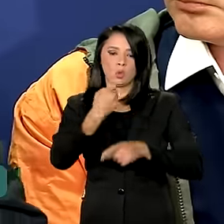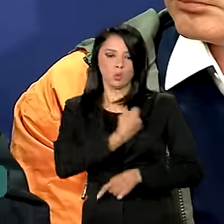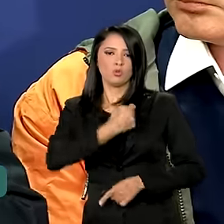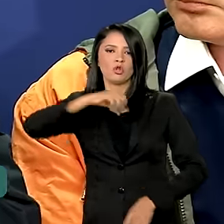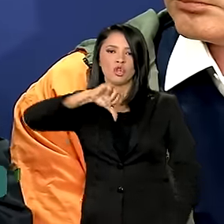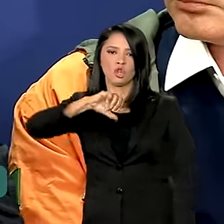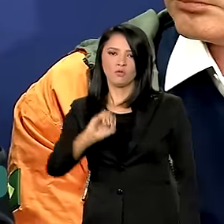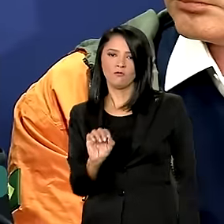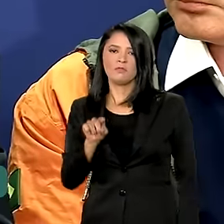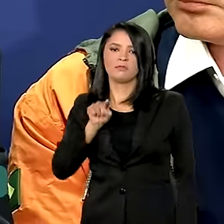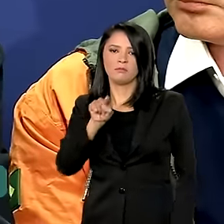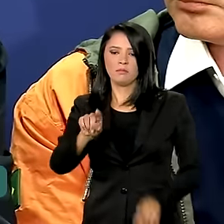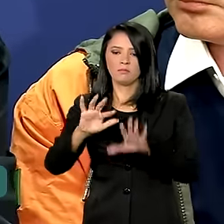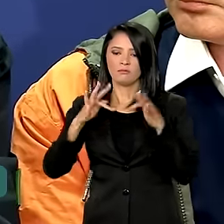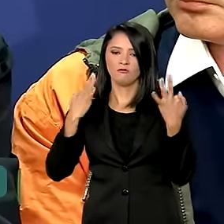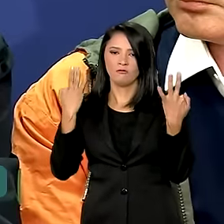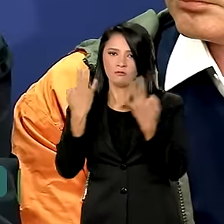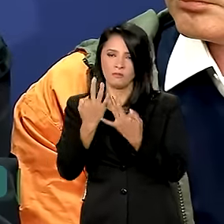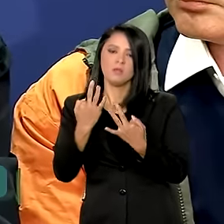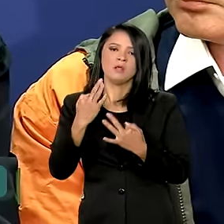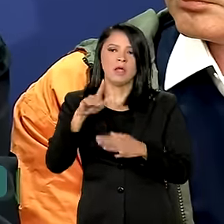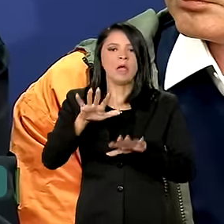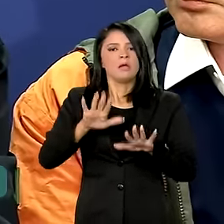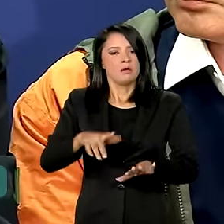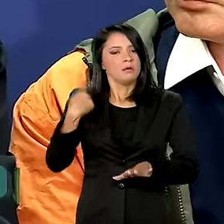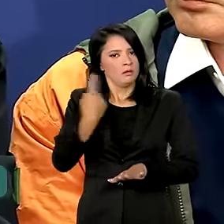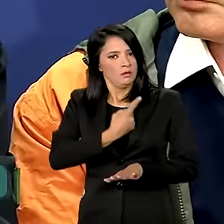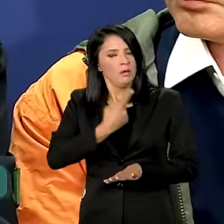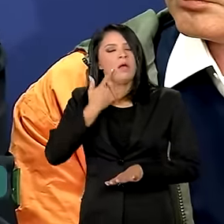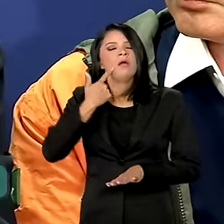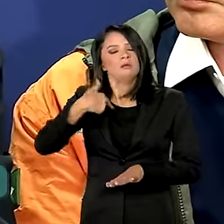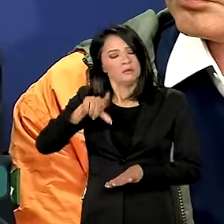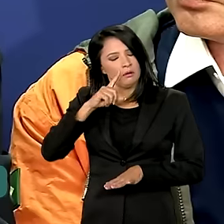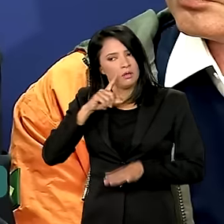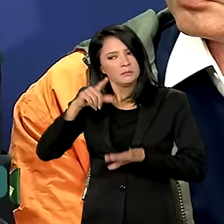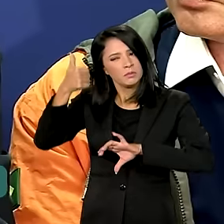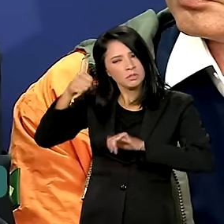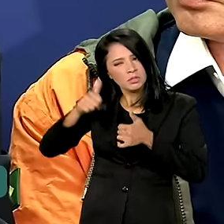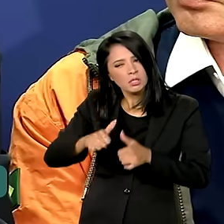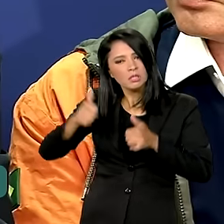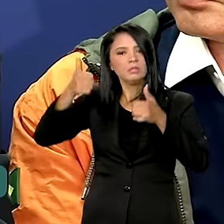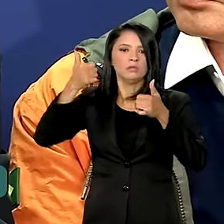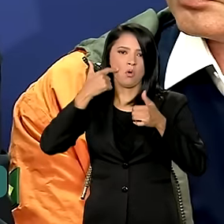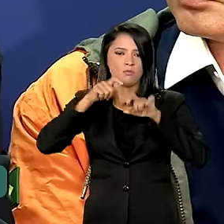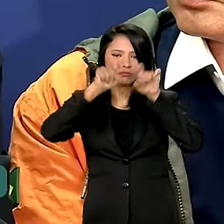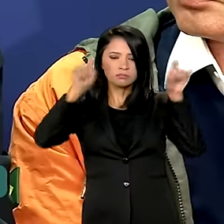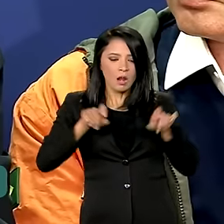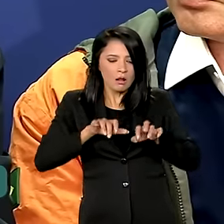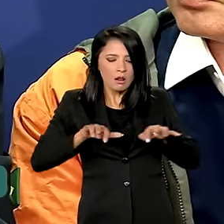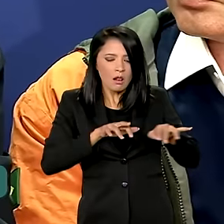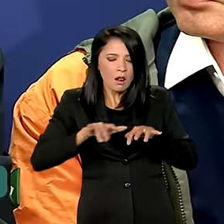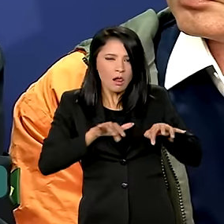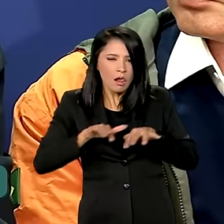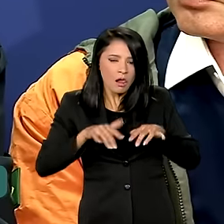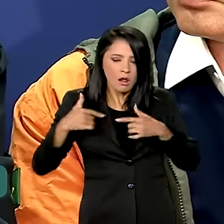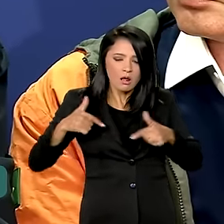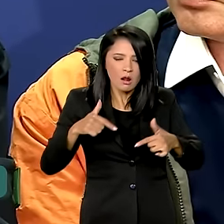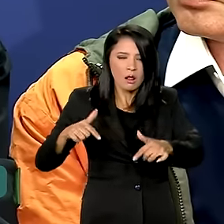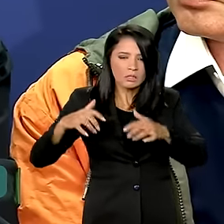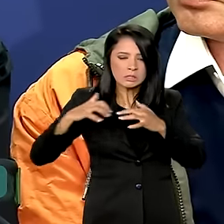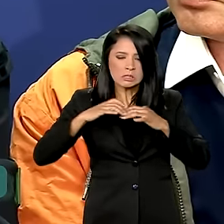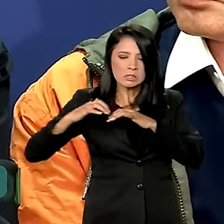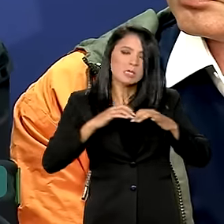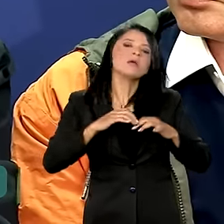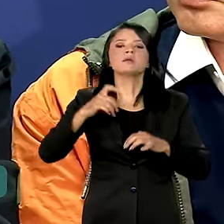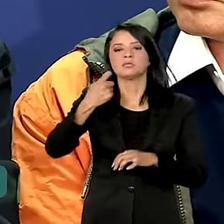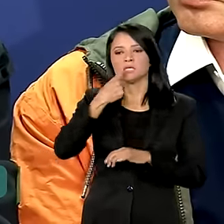cravando o número aqui, mas nós estamos rodando, os computadores estão trabalhando e na sexta a gente vai